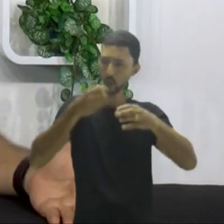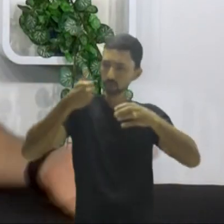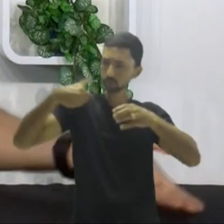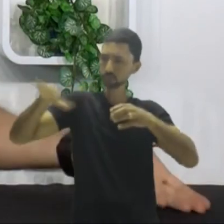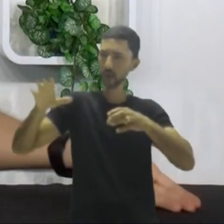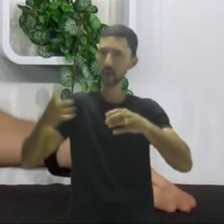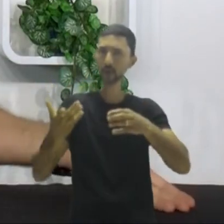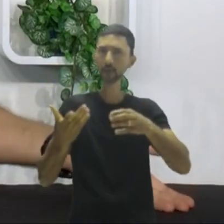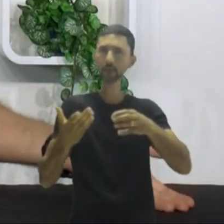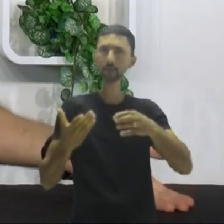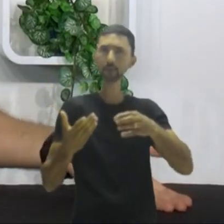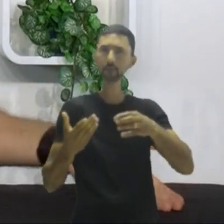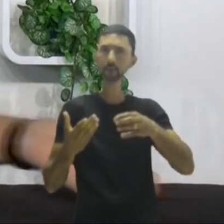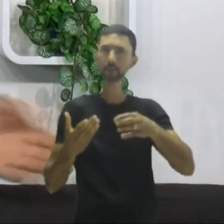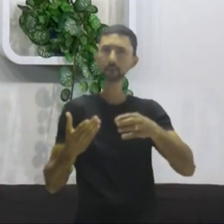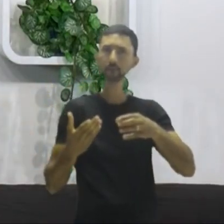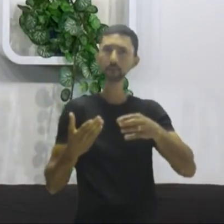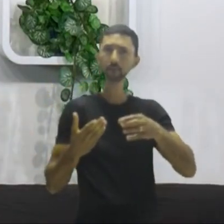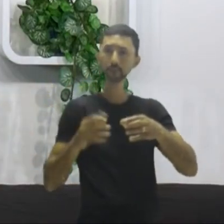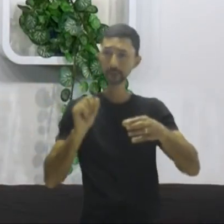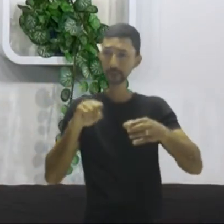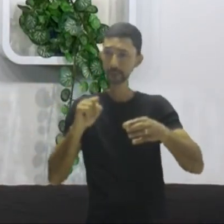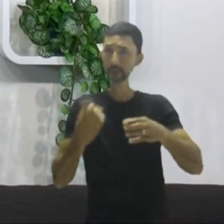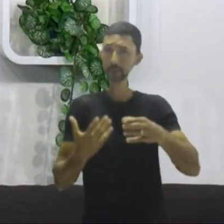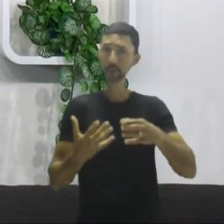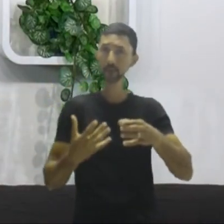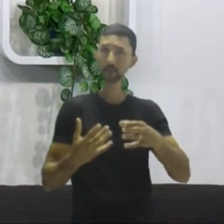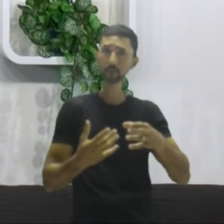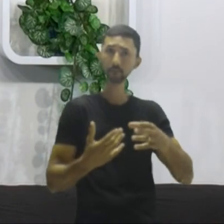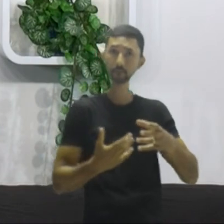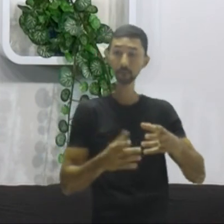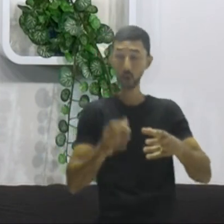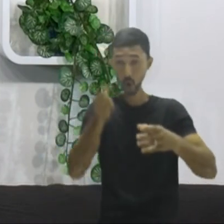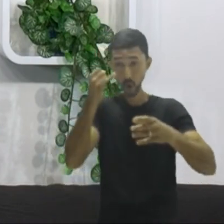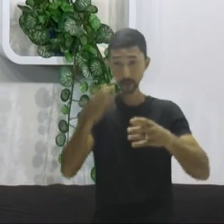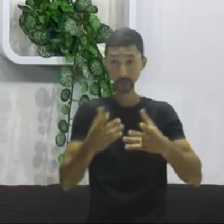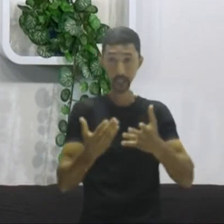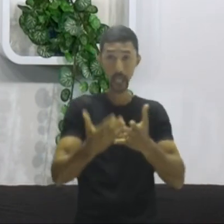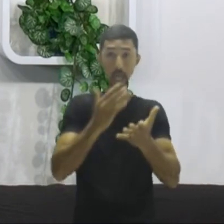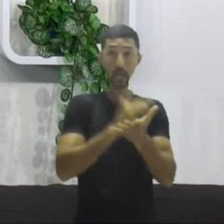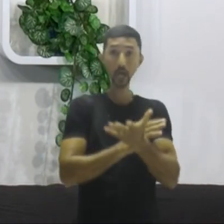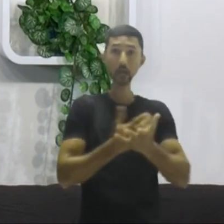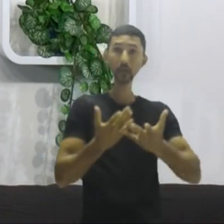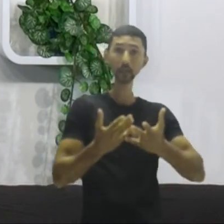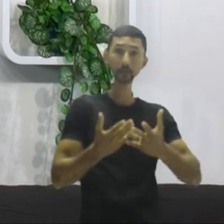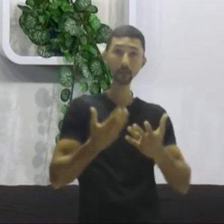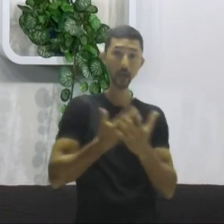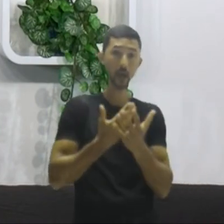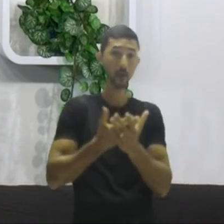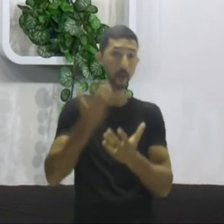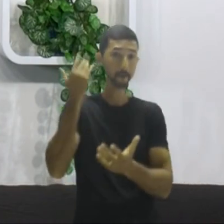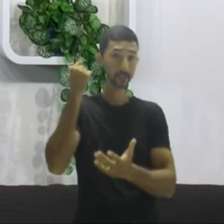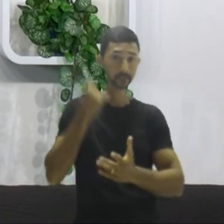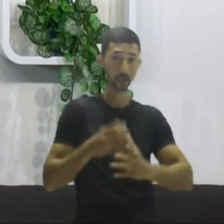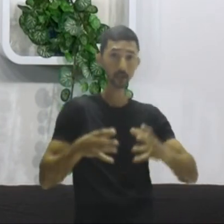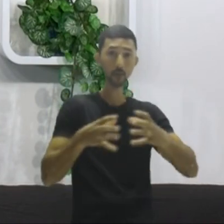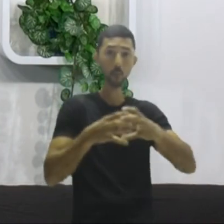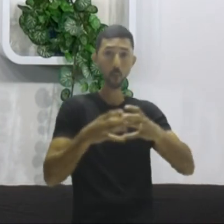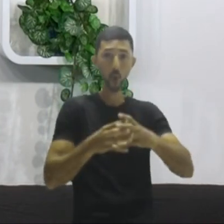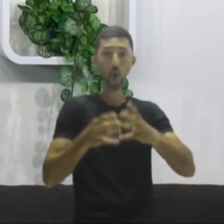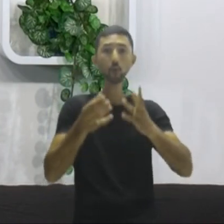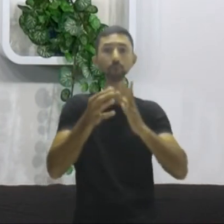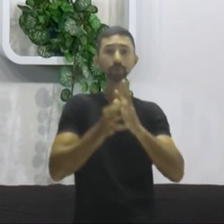econômico? Gente, um casamento, quando eu disse para vocês em outra aula que um bloco